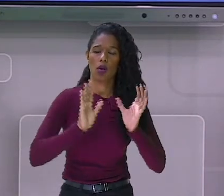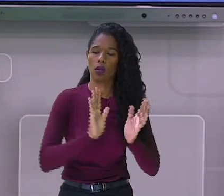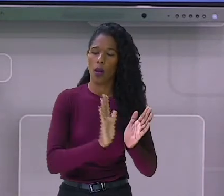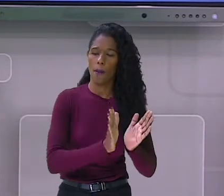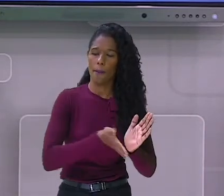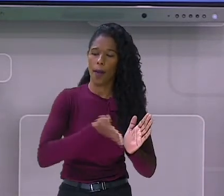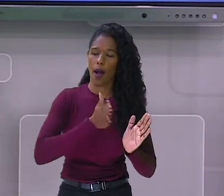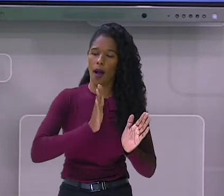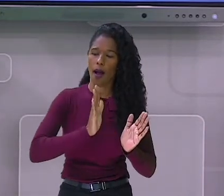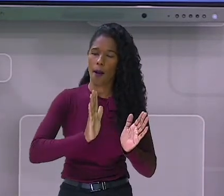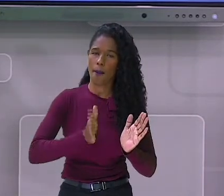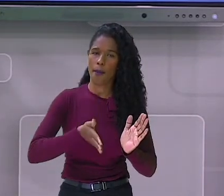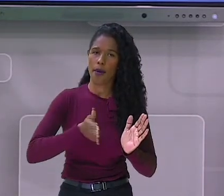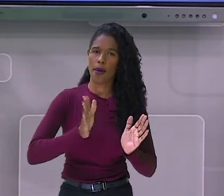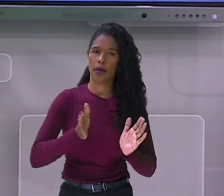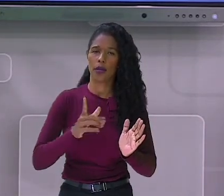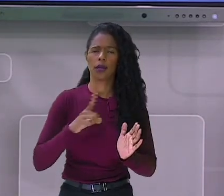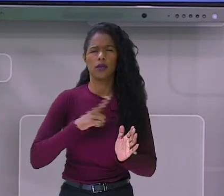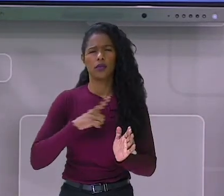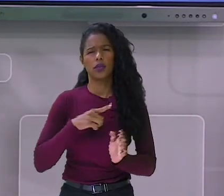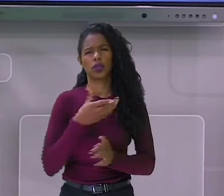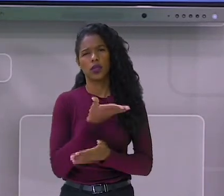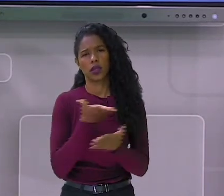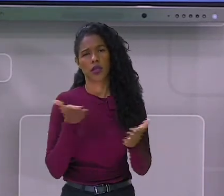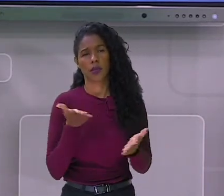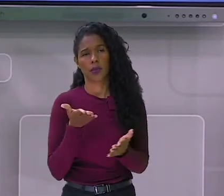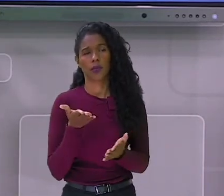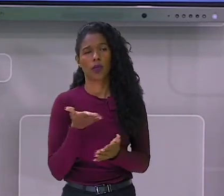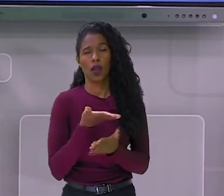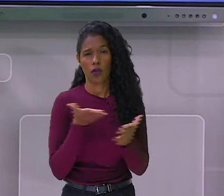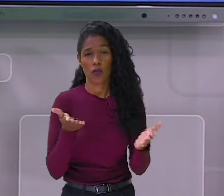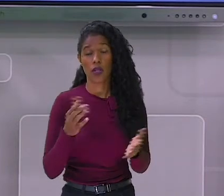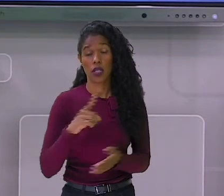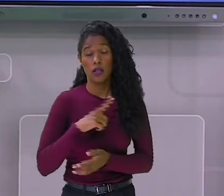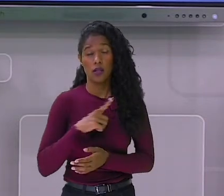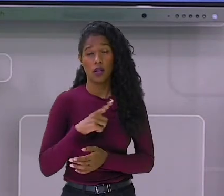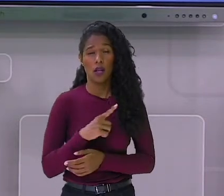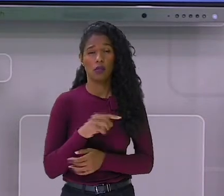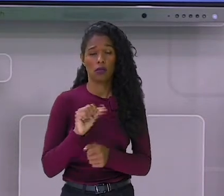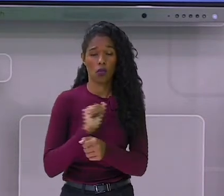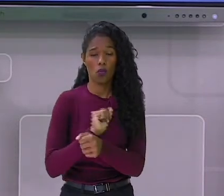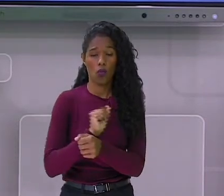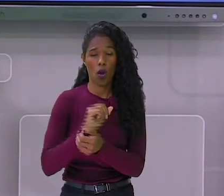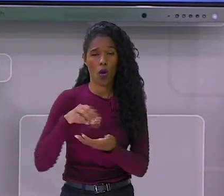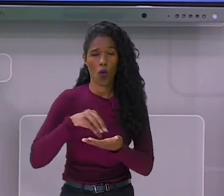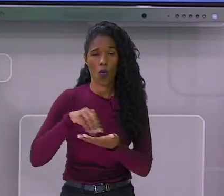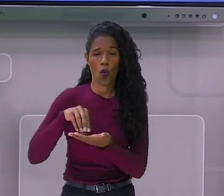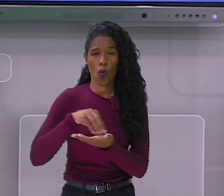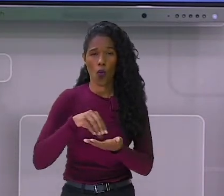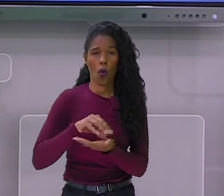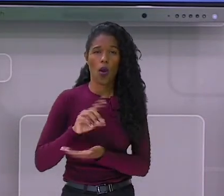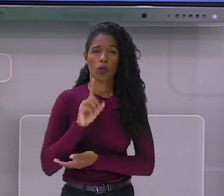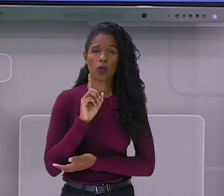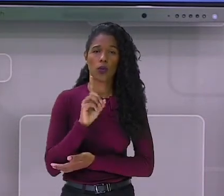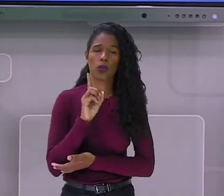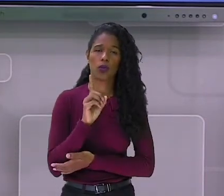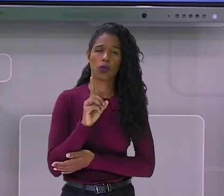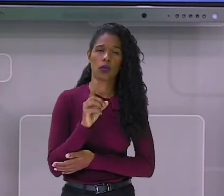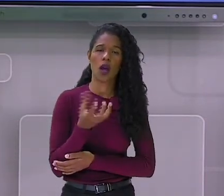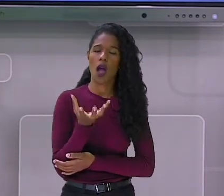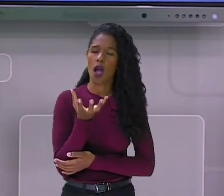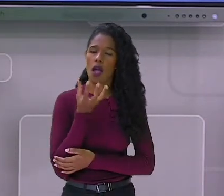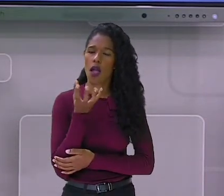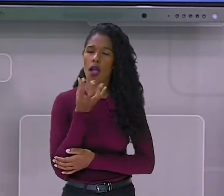um carrinho. Você fala assim, eu quero que aumente a quantidade dos meus